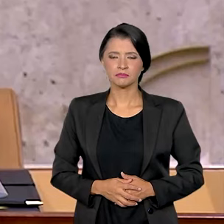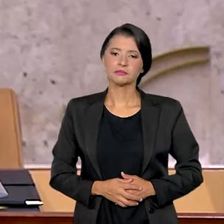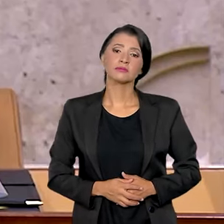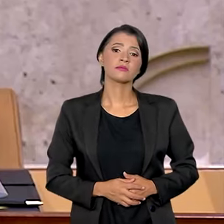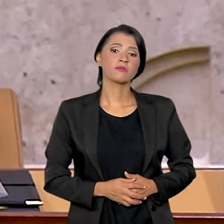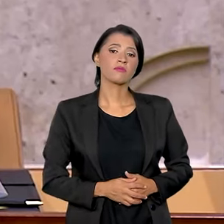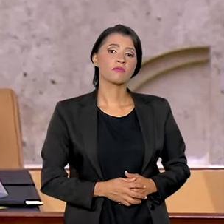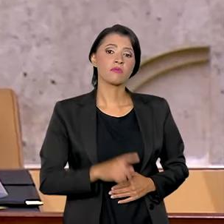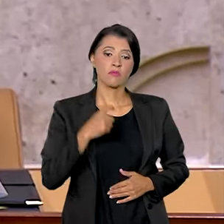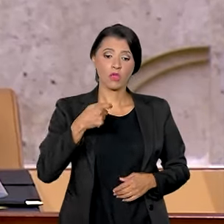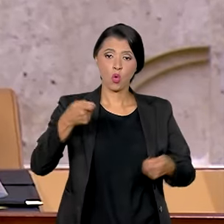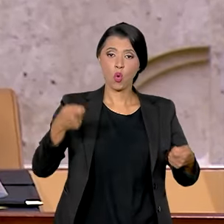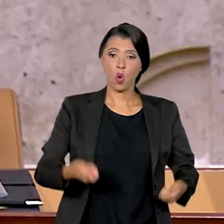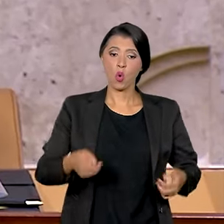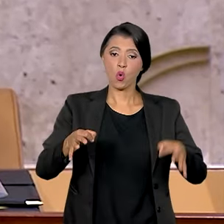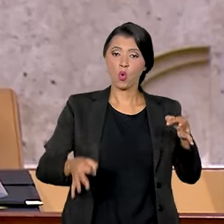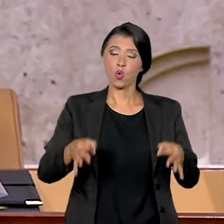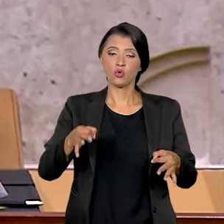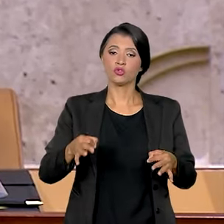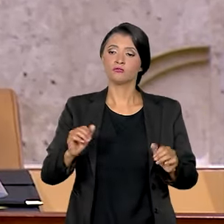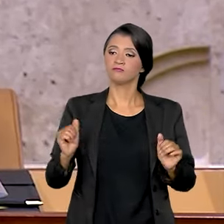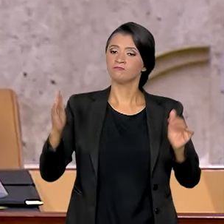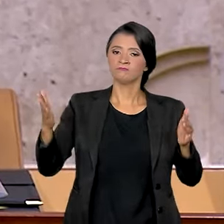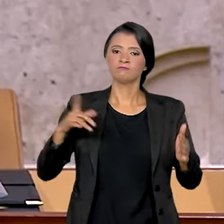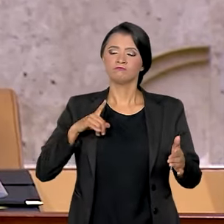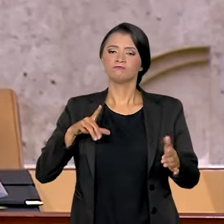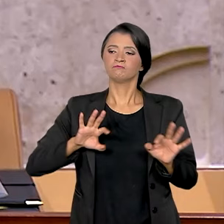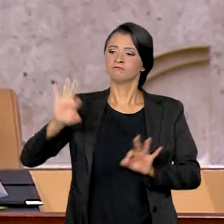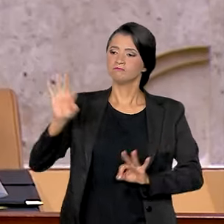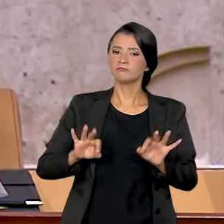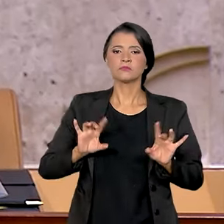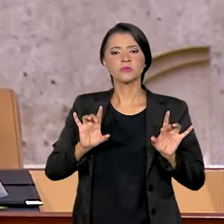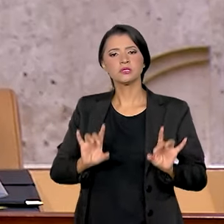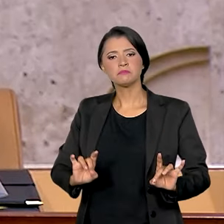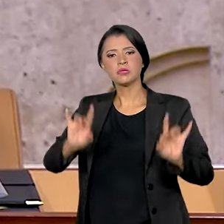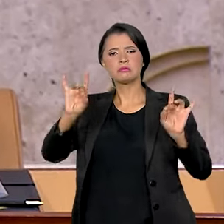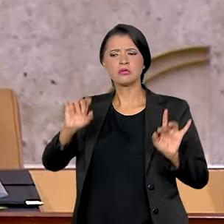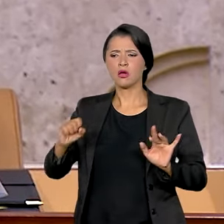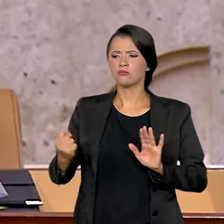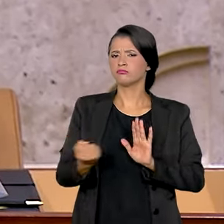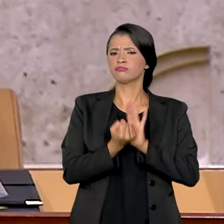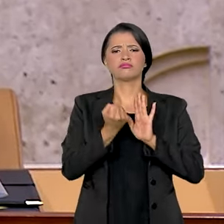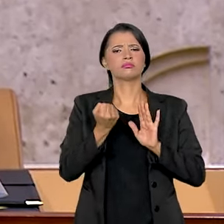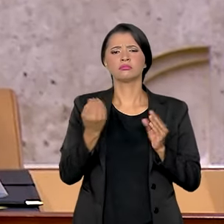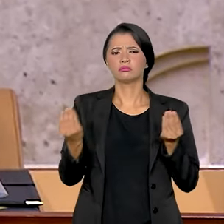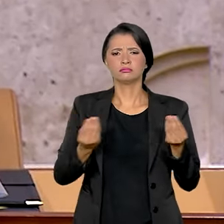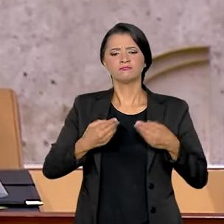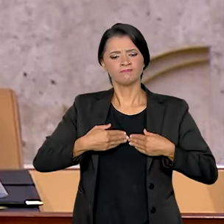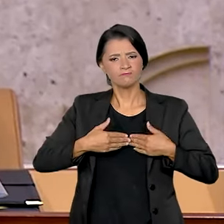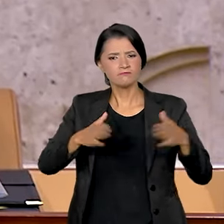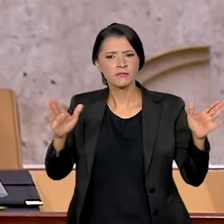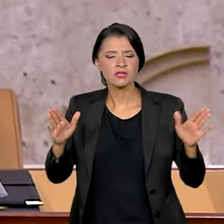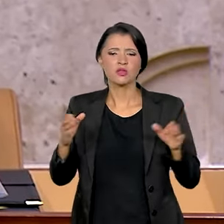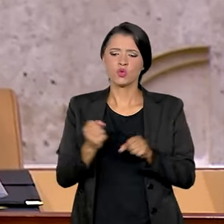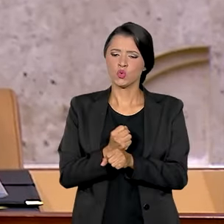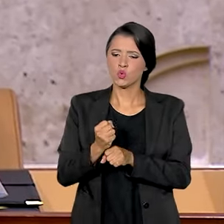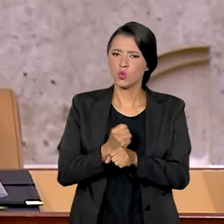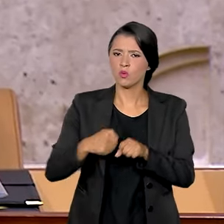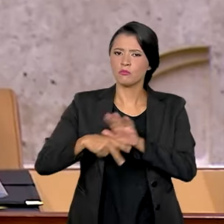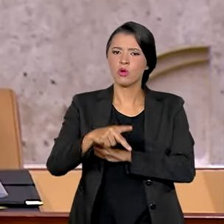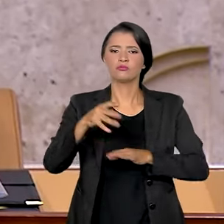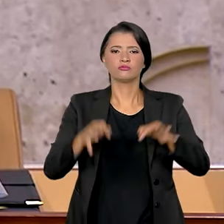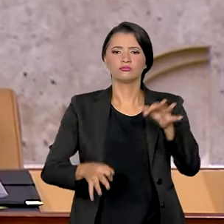Nesta sessão solene, revestida de especial simbolismo, de abertura do ano